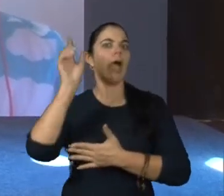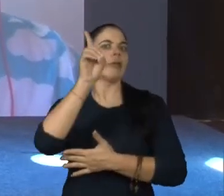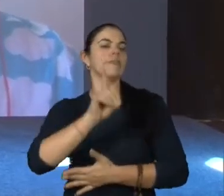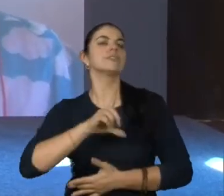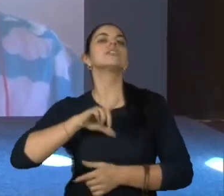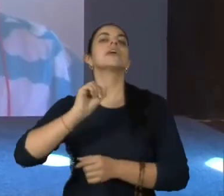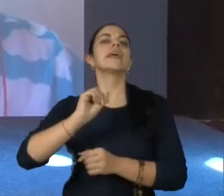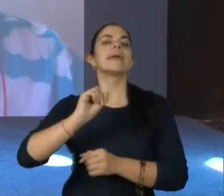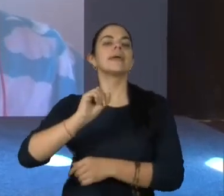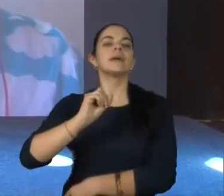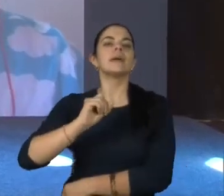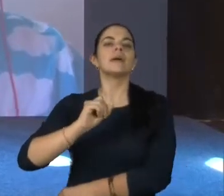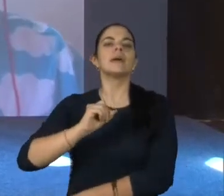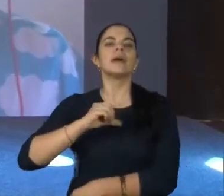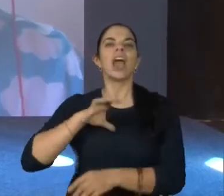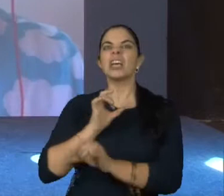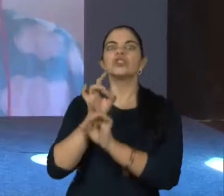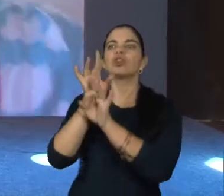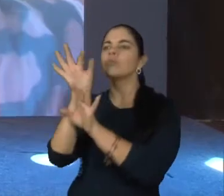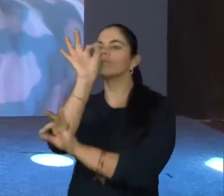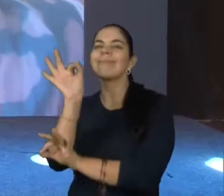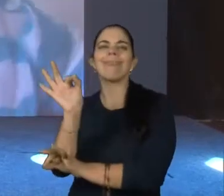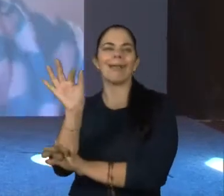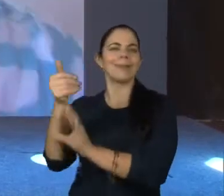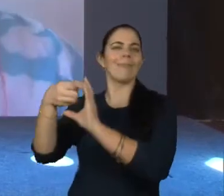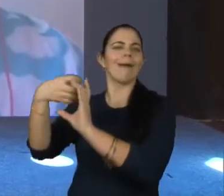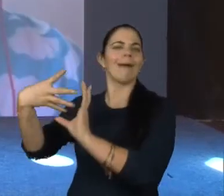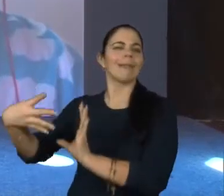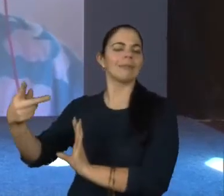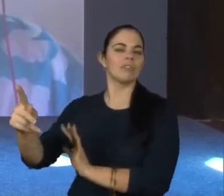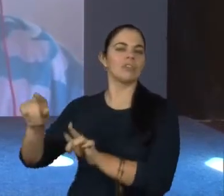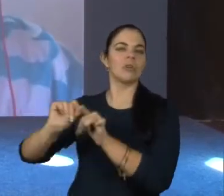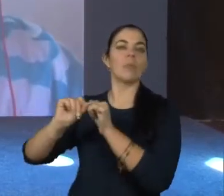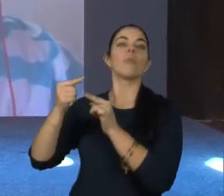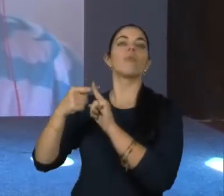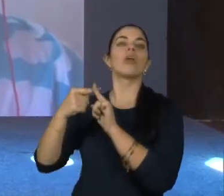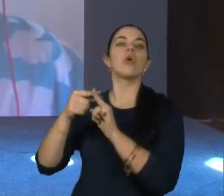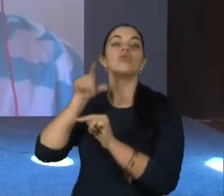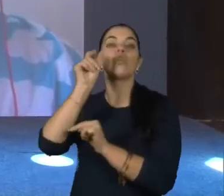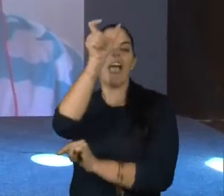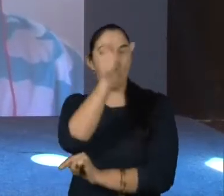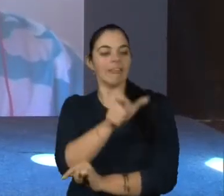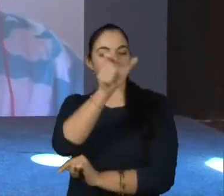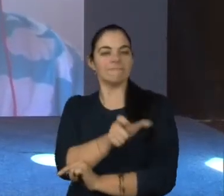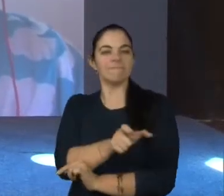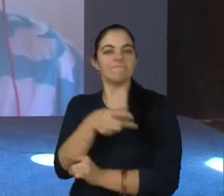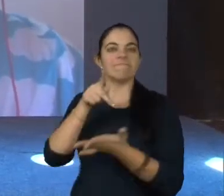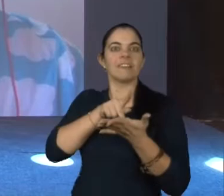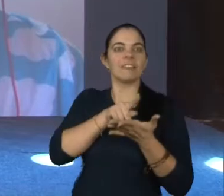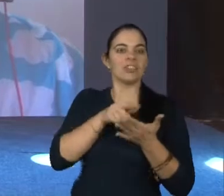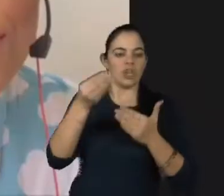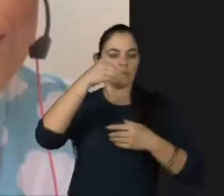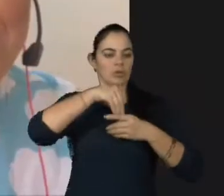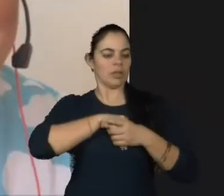é um detalhe. e a gente é tudo o que a gente é construído conforme a nossa vida.